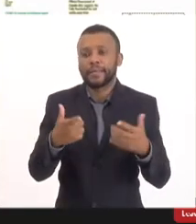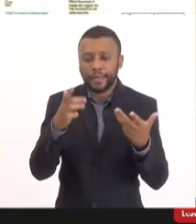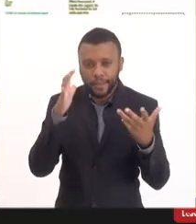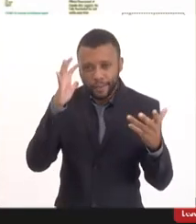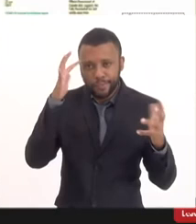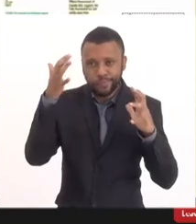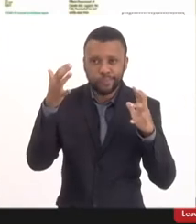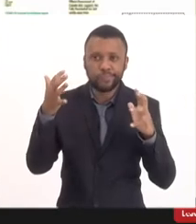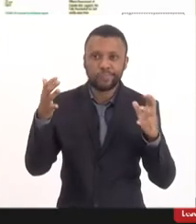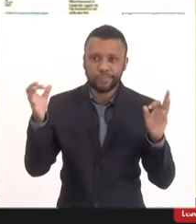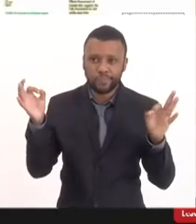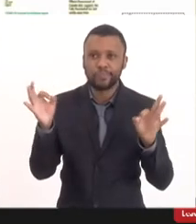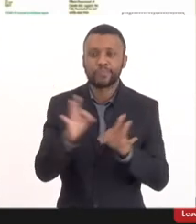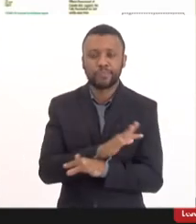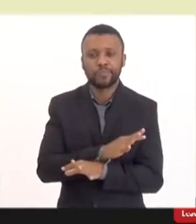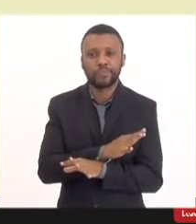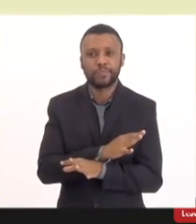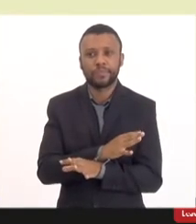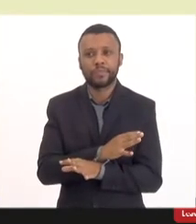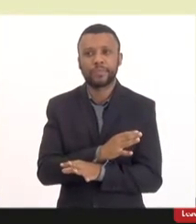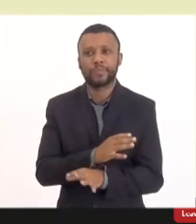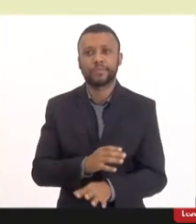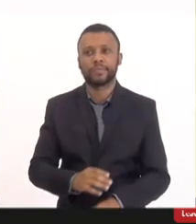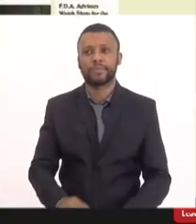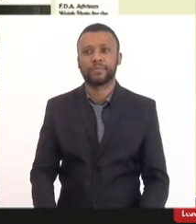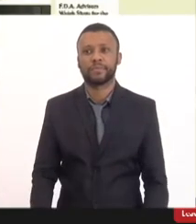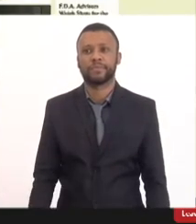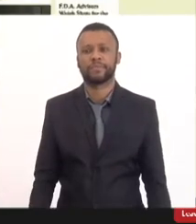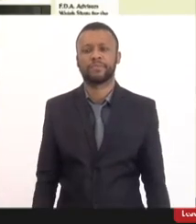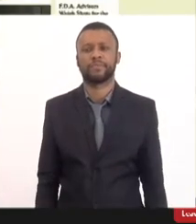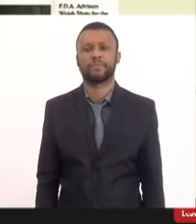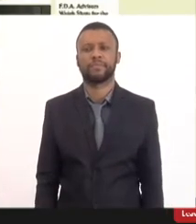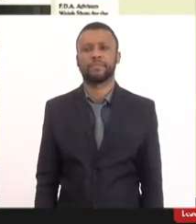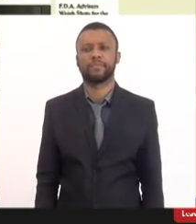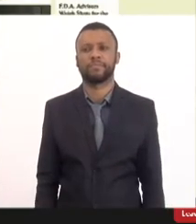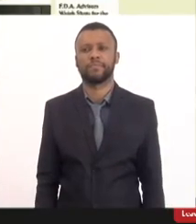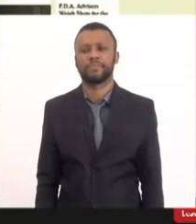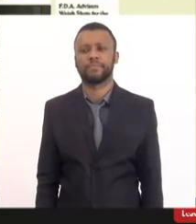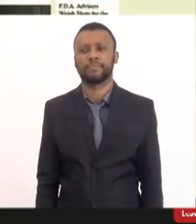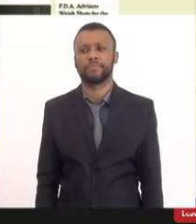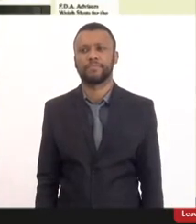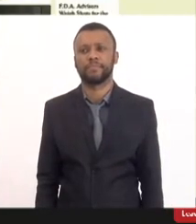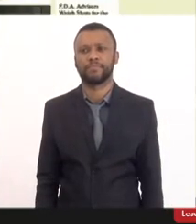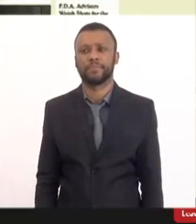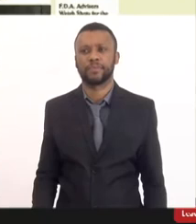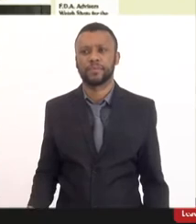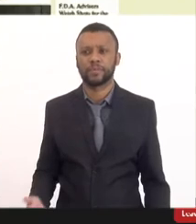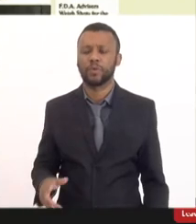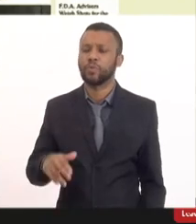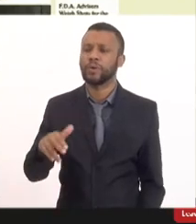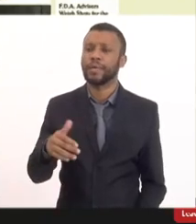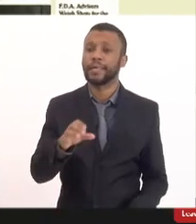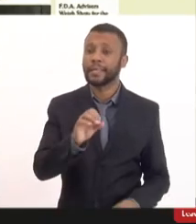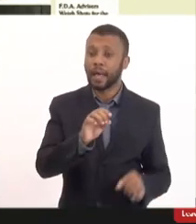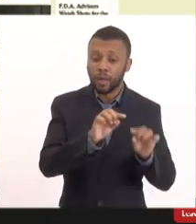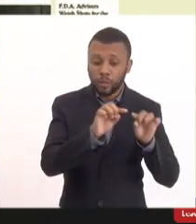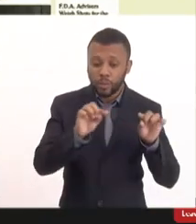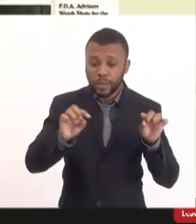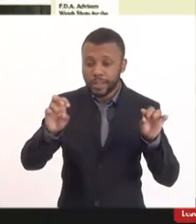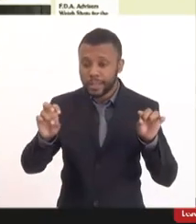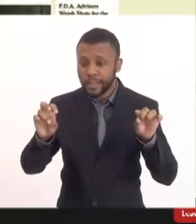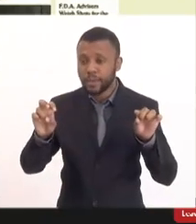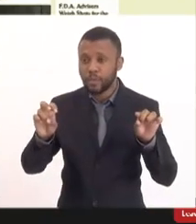imunodeficiência adquirida né jamais de zero a 5 anos porque não tem nada a ver